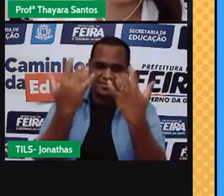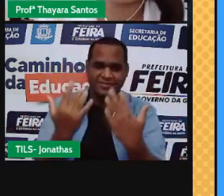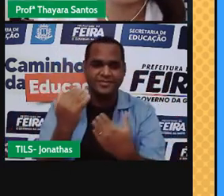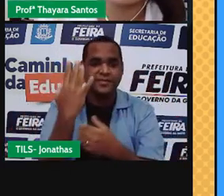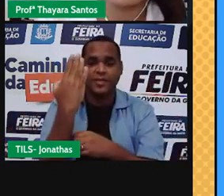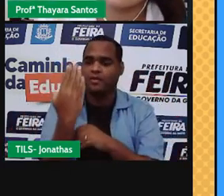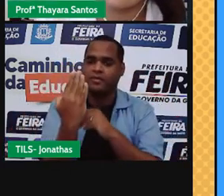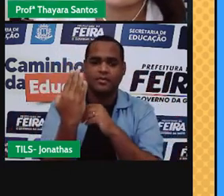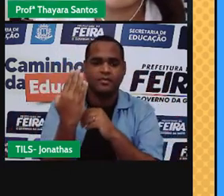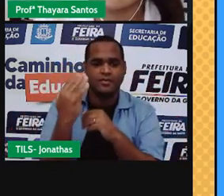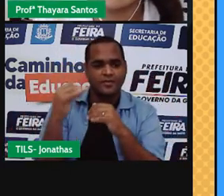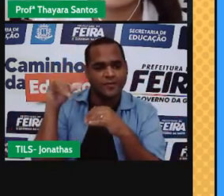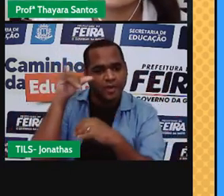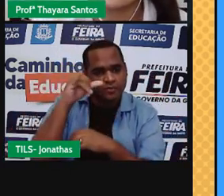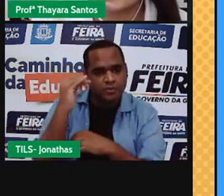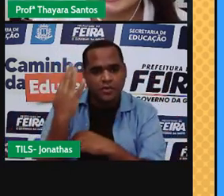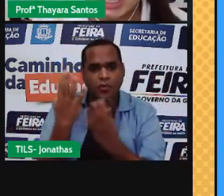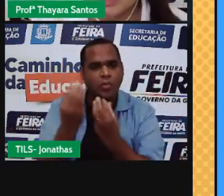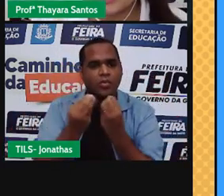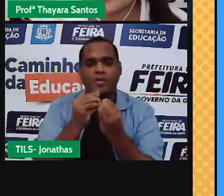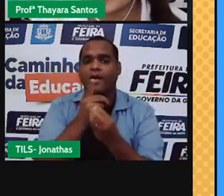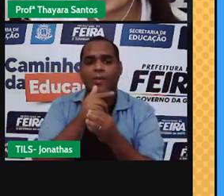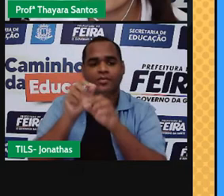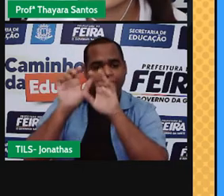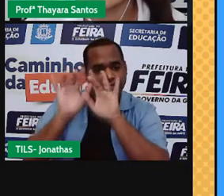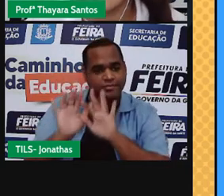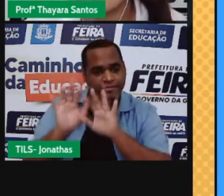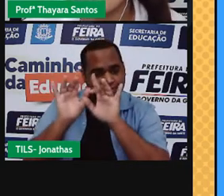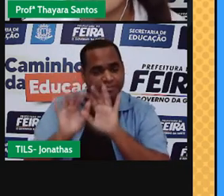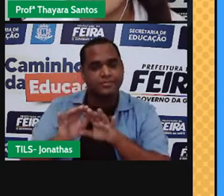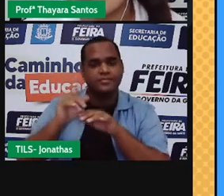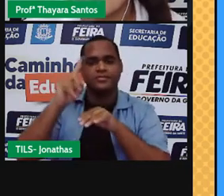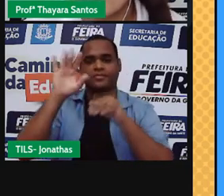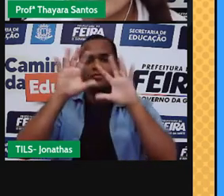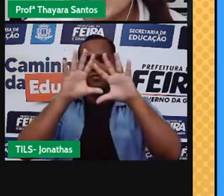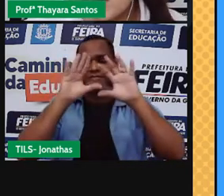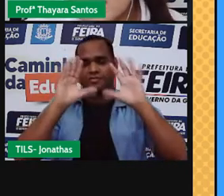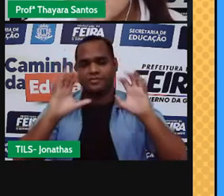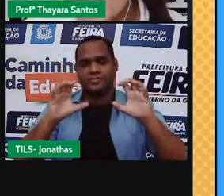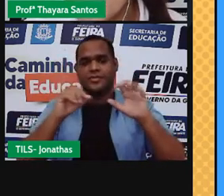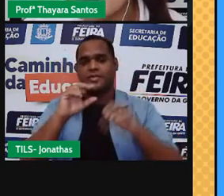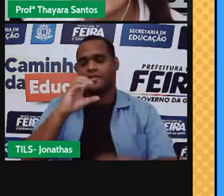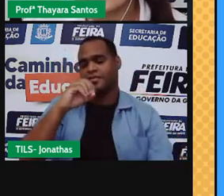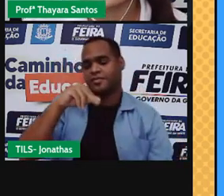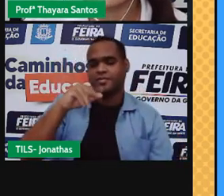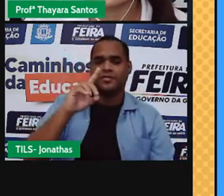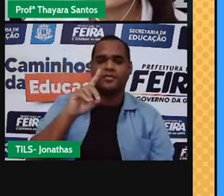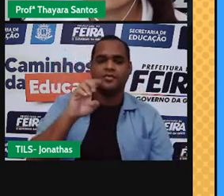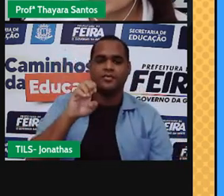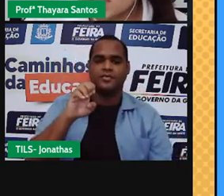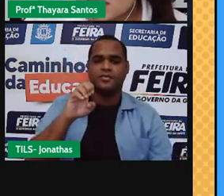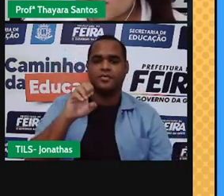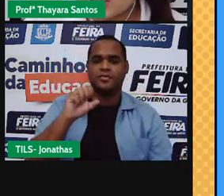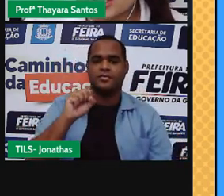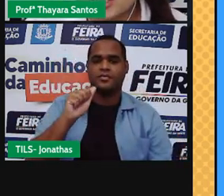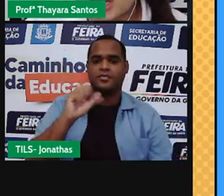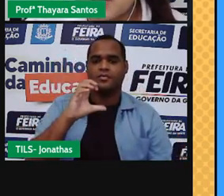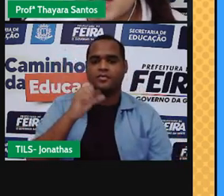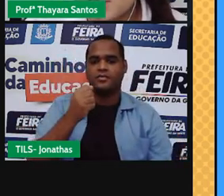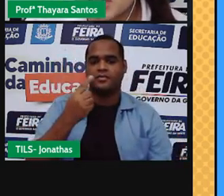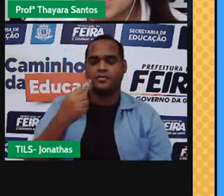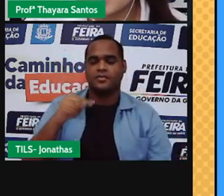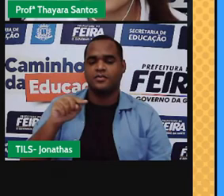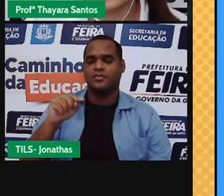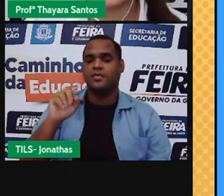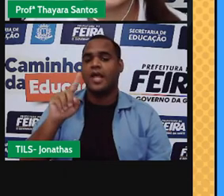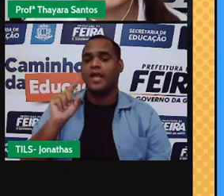Porque a nuvem é formada por gotículas de água. Então, aquilo ali é uma condensação. Depois da condensação, a gente tem a